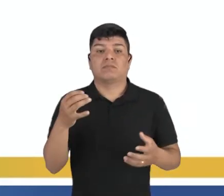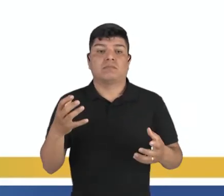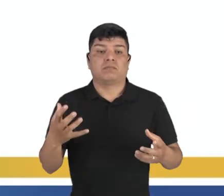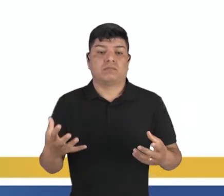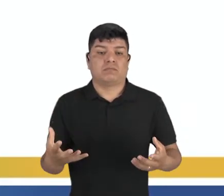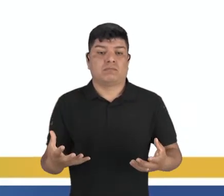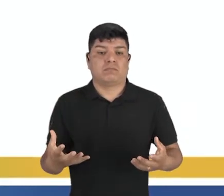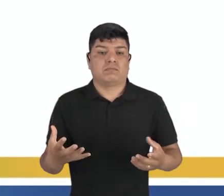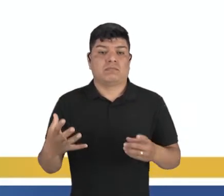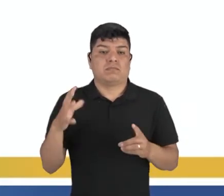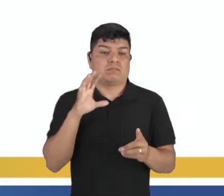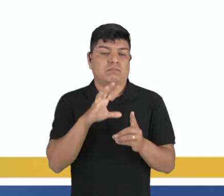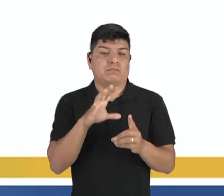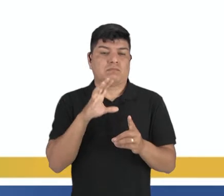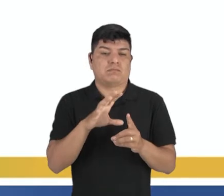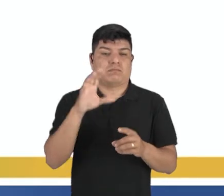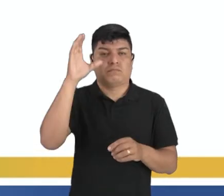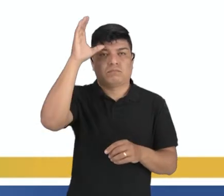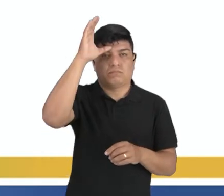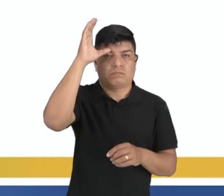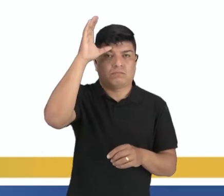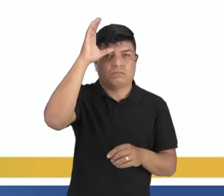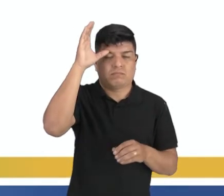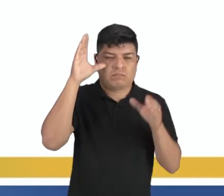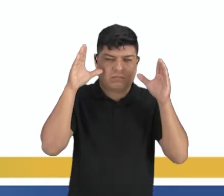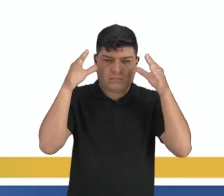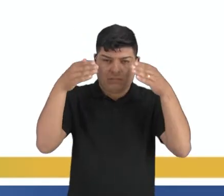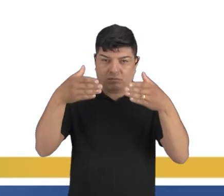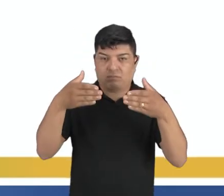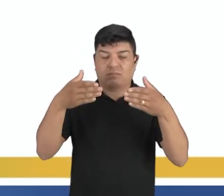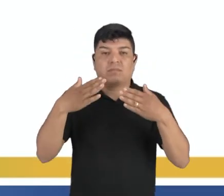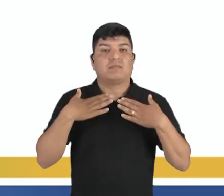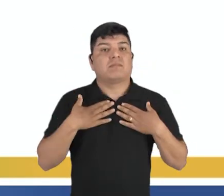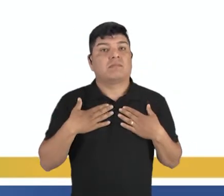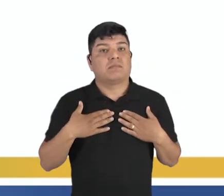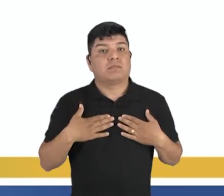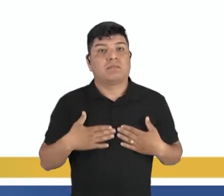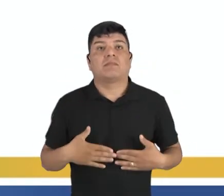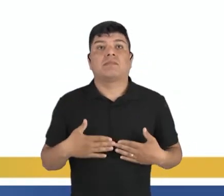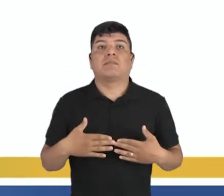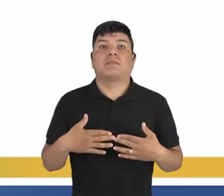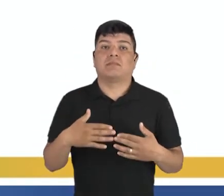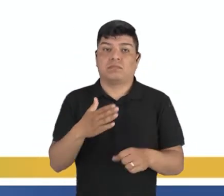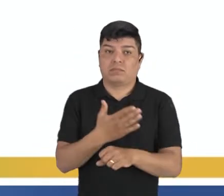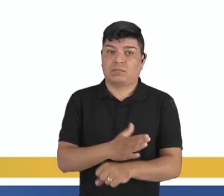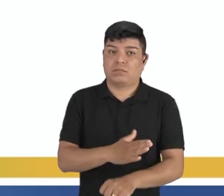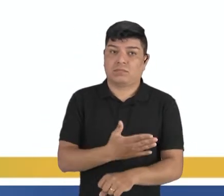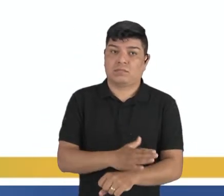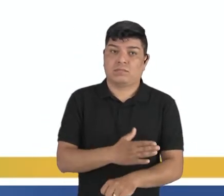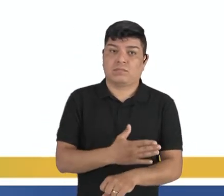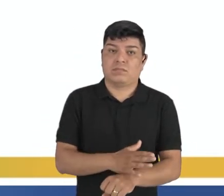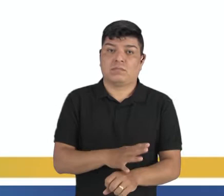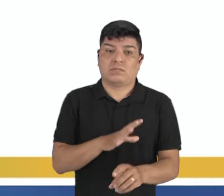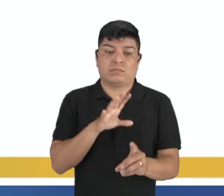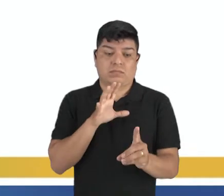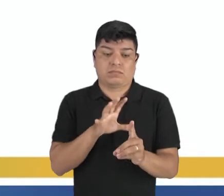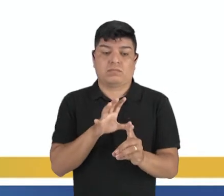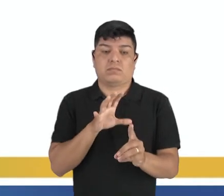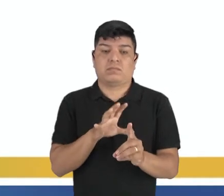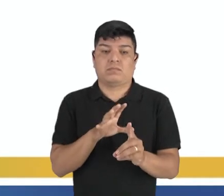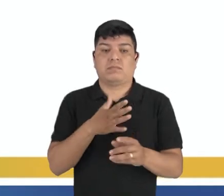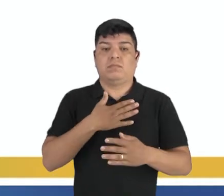corporal, a concentração e a tranquilidade. Esta prática estimula tanto a parte